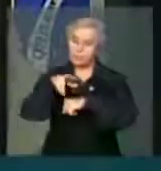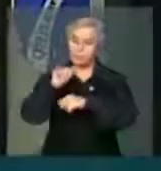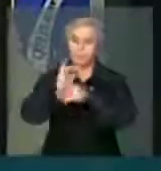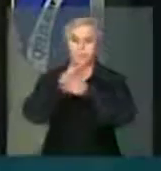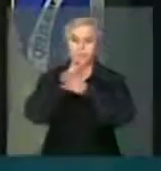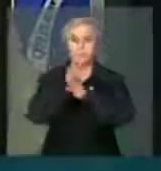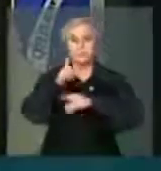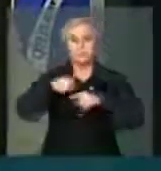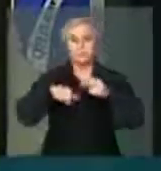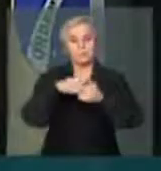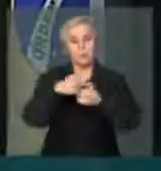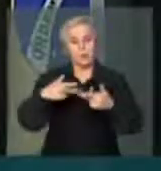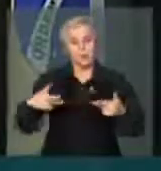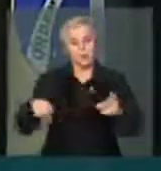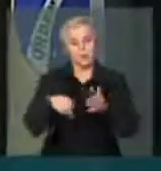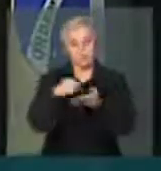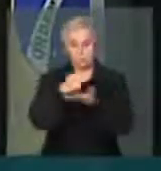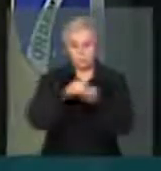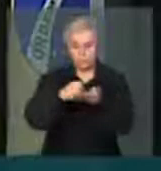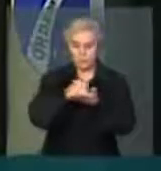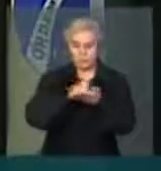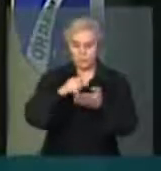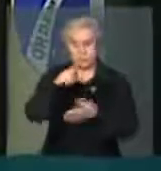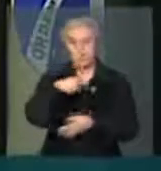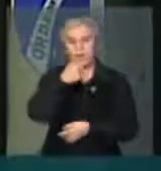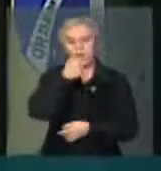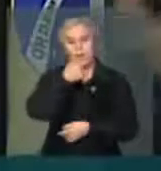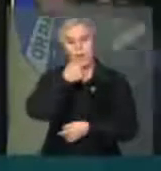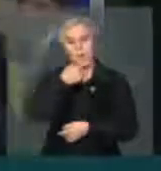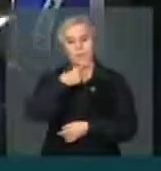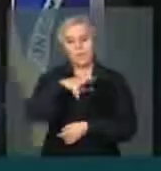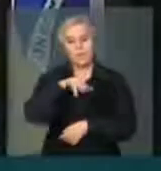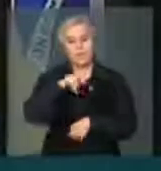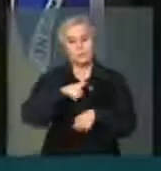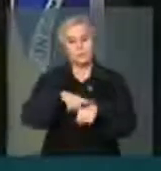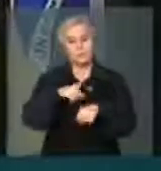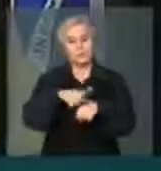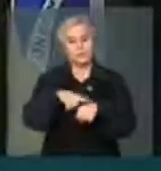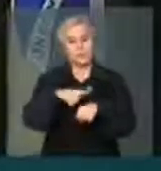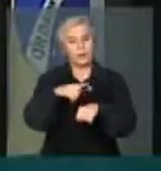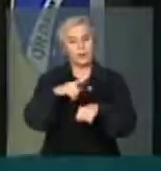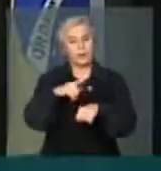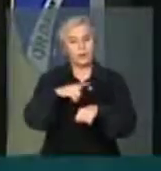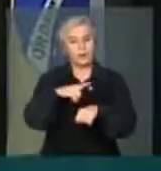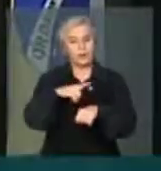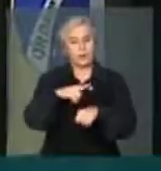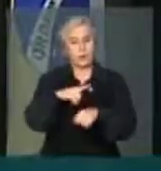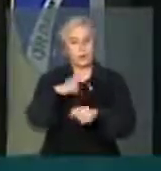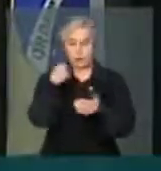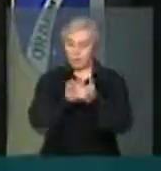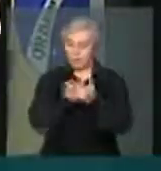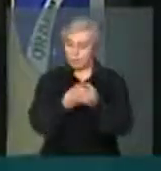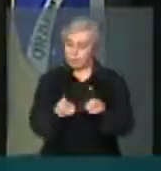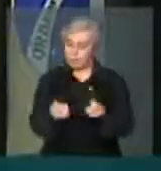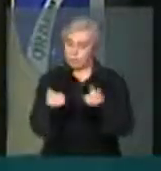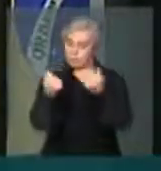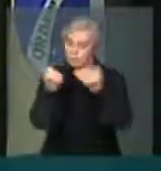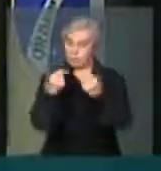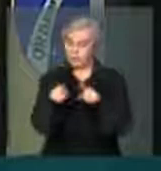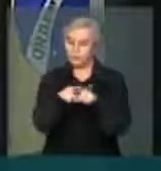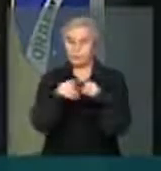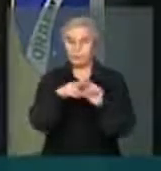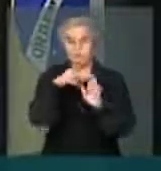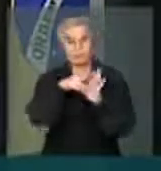fármacos, que é o remédio que vai ter em algum momento a pressão de preço, como as medidas